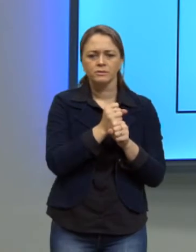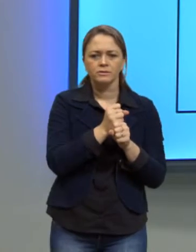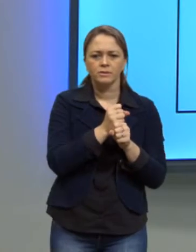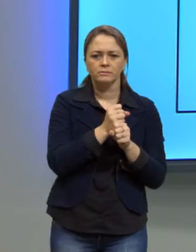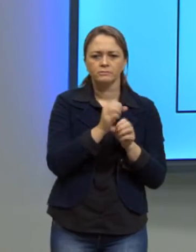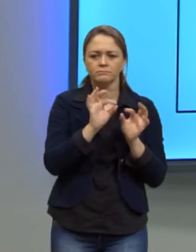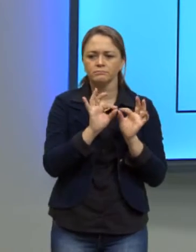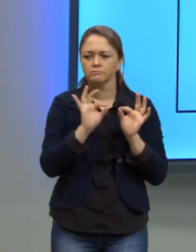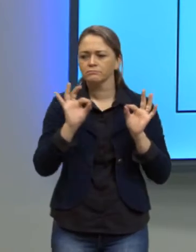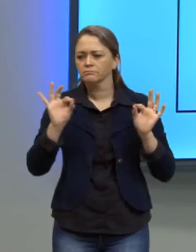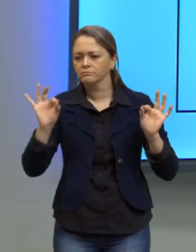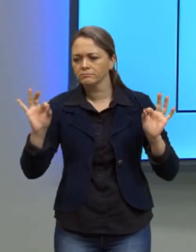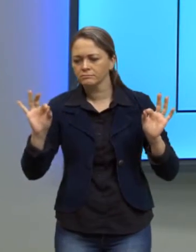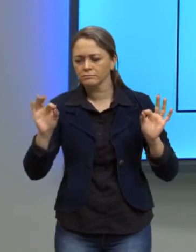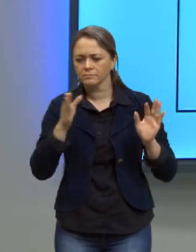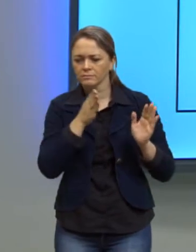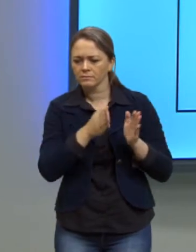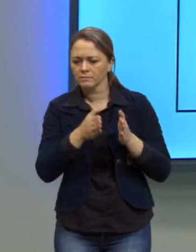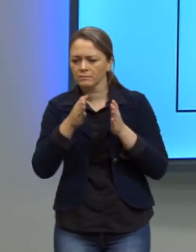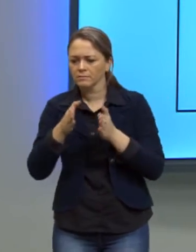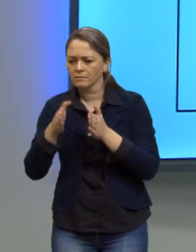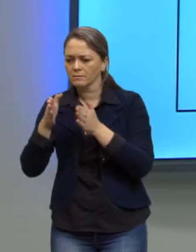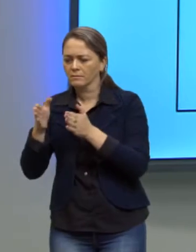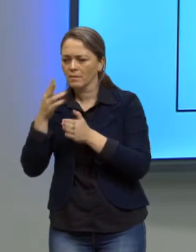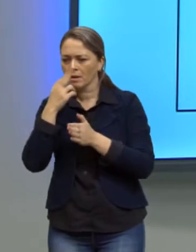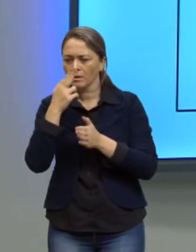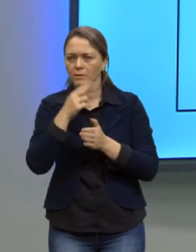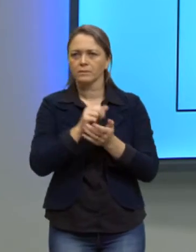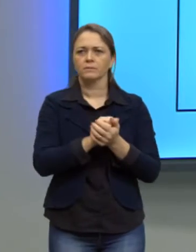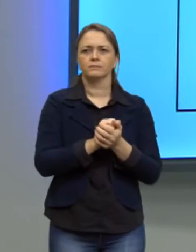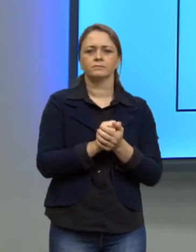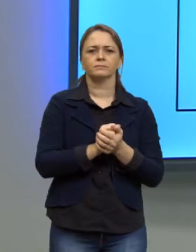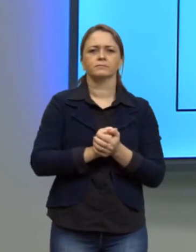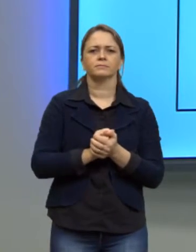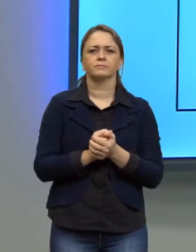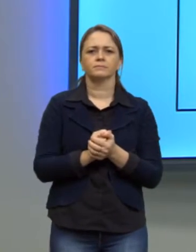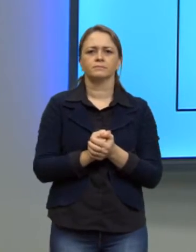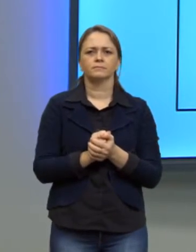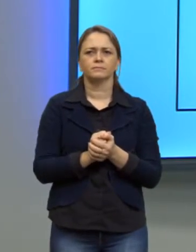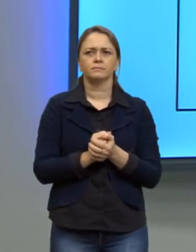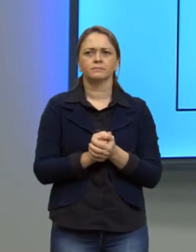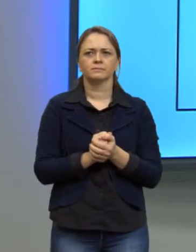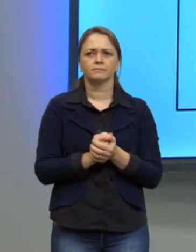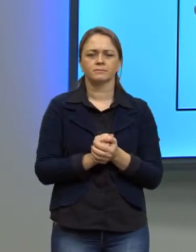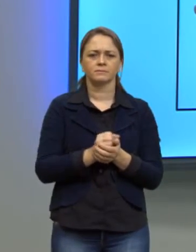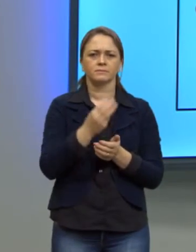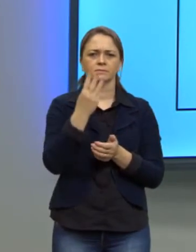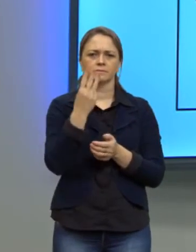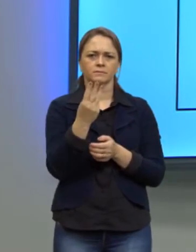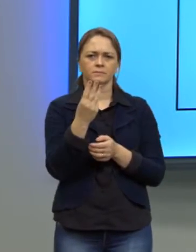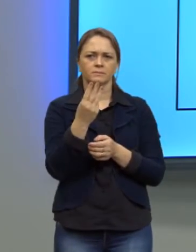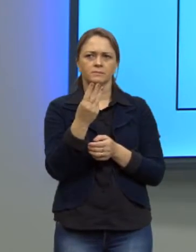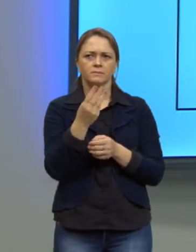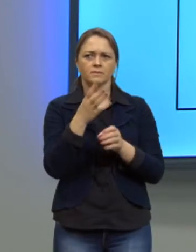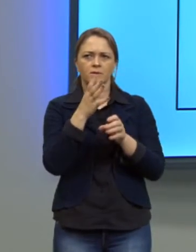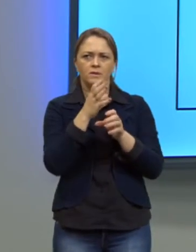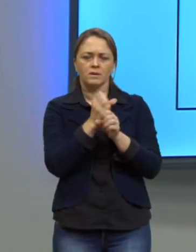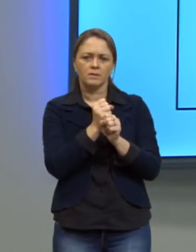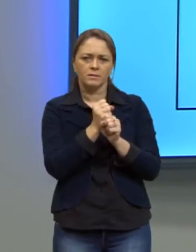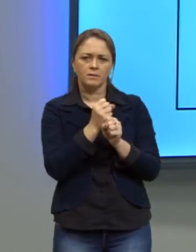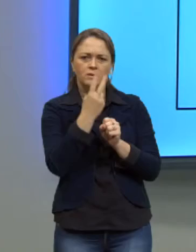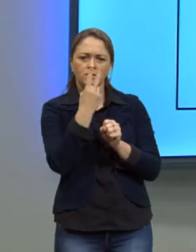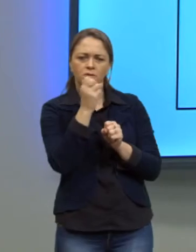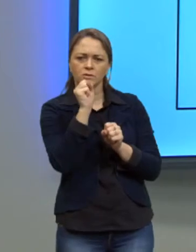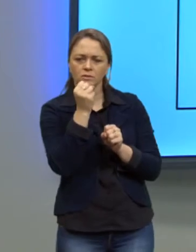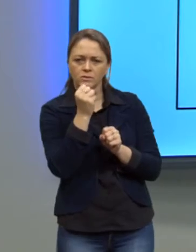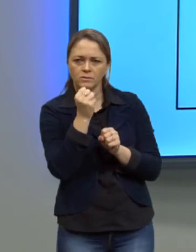equidistantes, estão à mesma distância, e ela é igual. ou seja, o 3 somado ao 28,